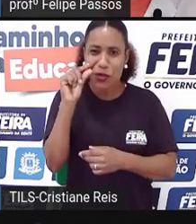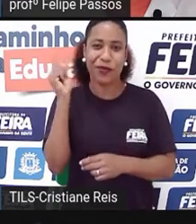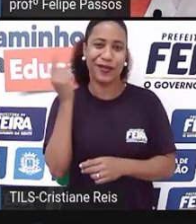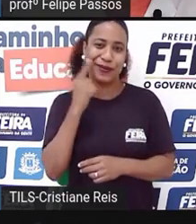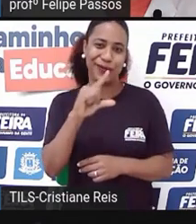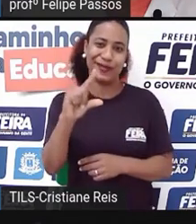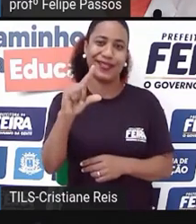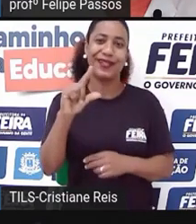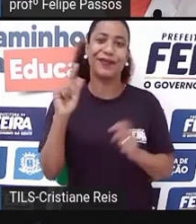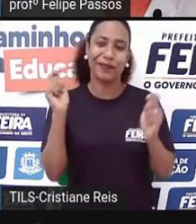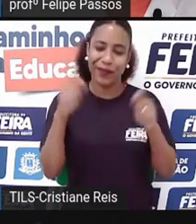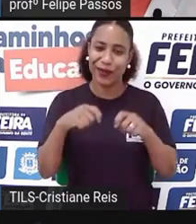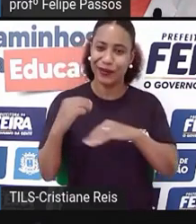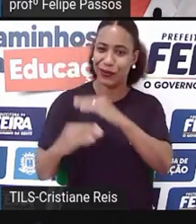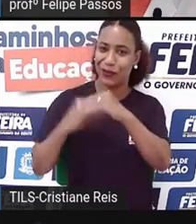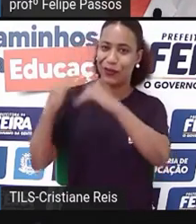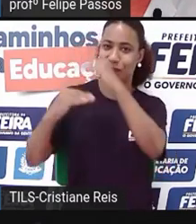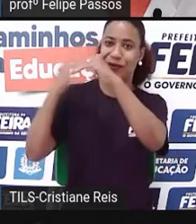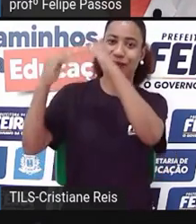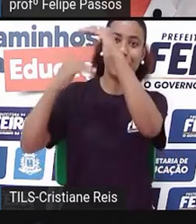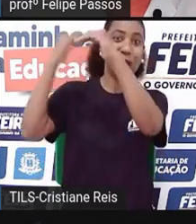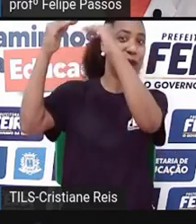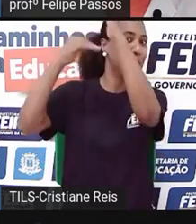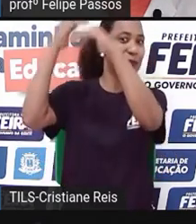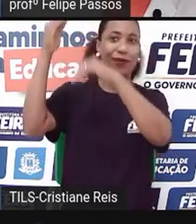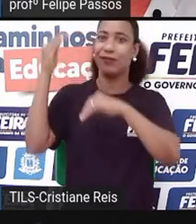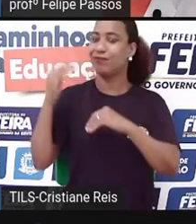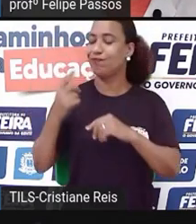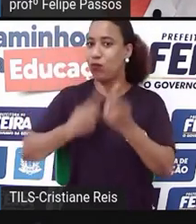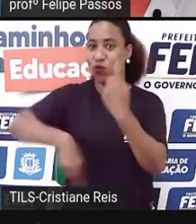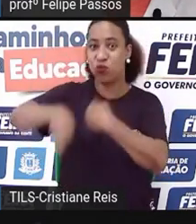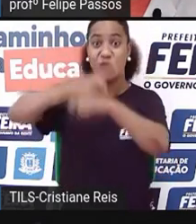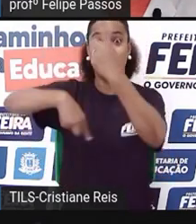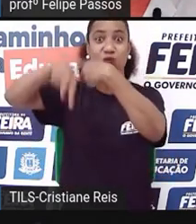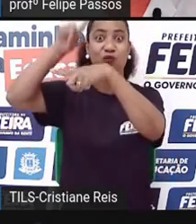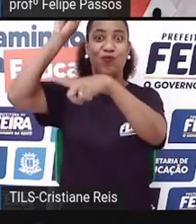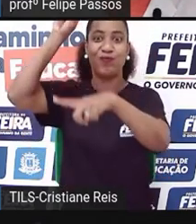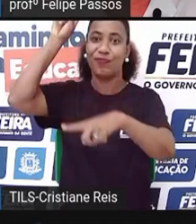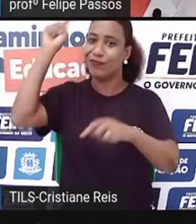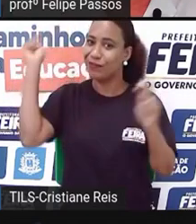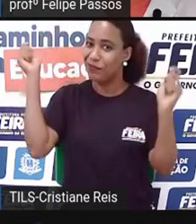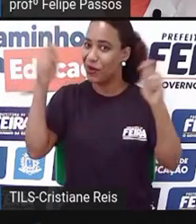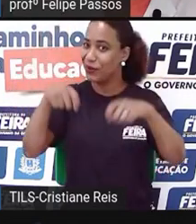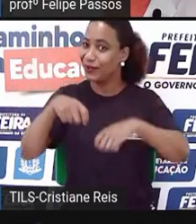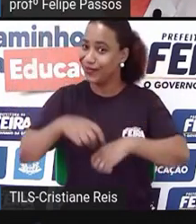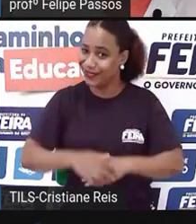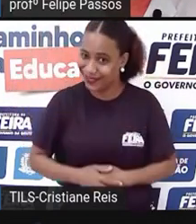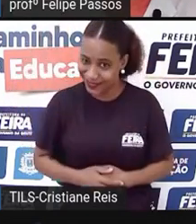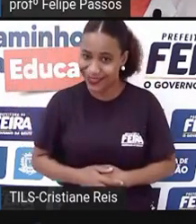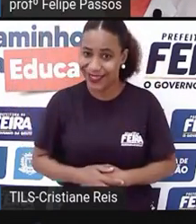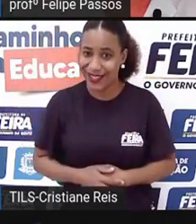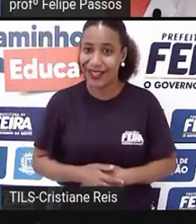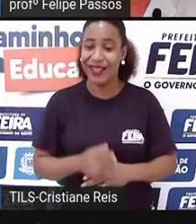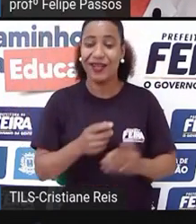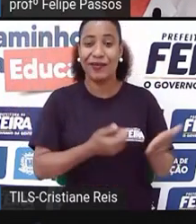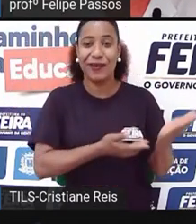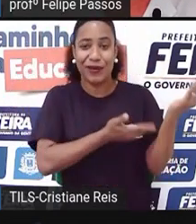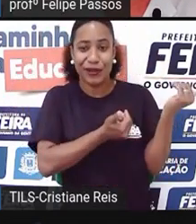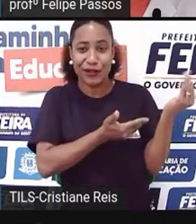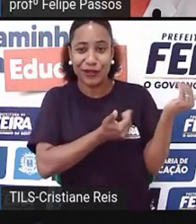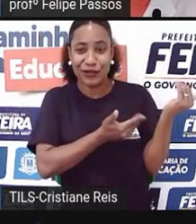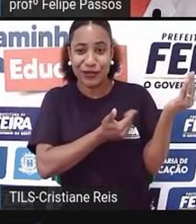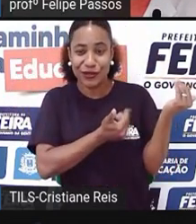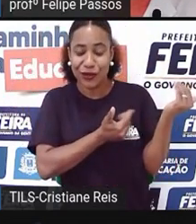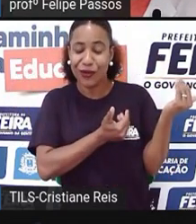crescimento ser exponencial. Quando a gente fala de exponencial, a gente está falando aí de startups, que os jovens hoje têm tido